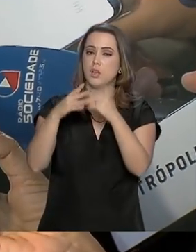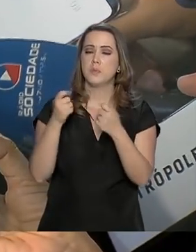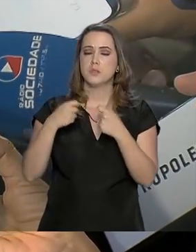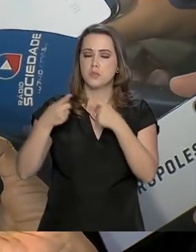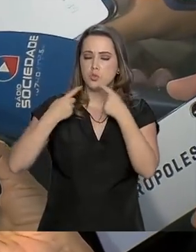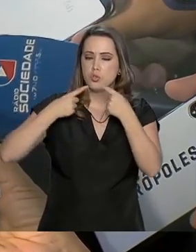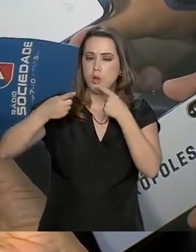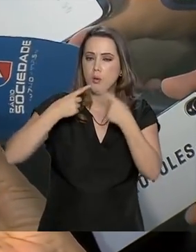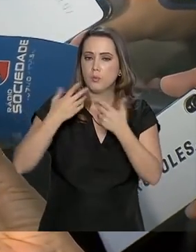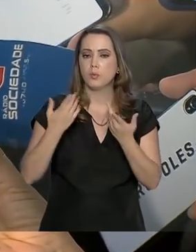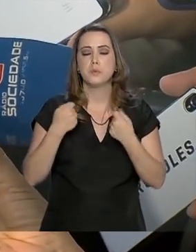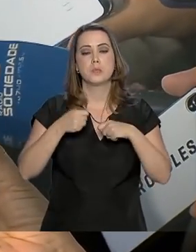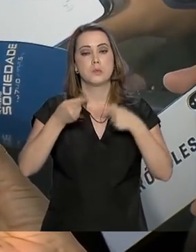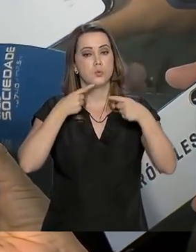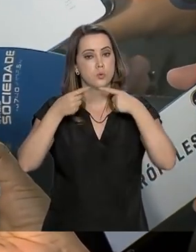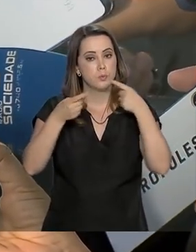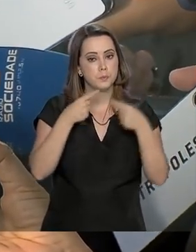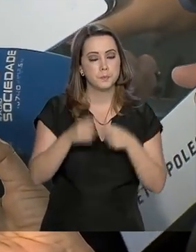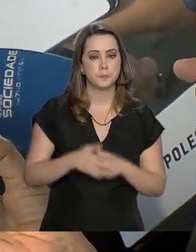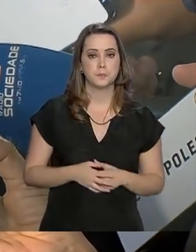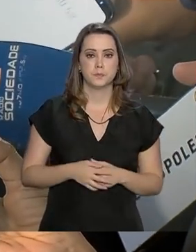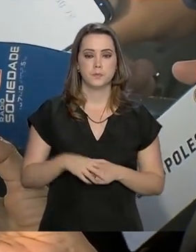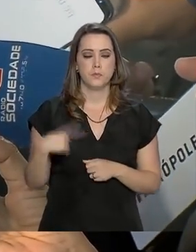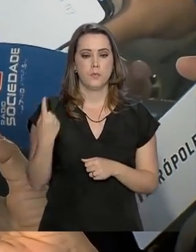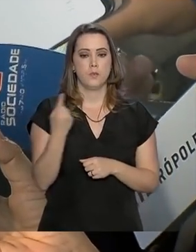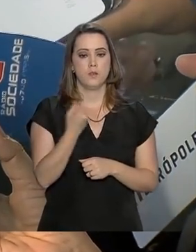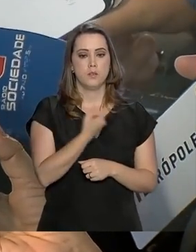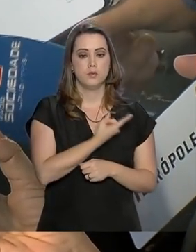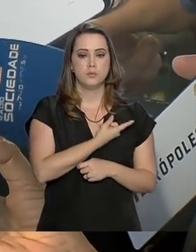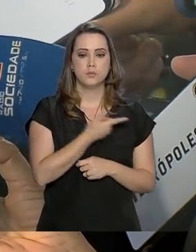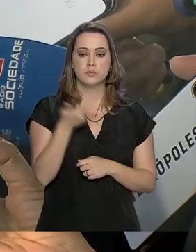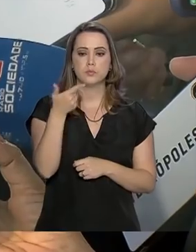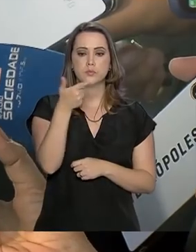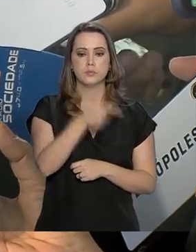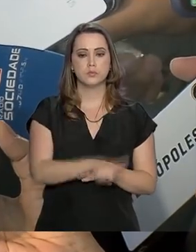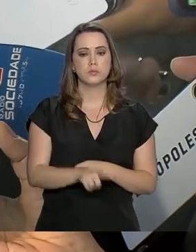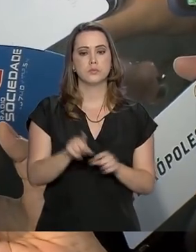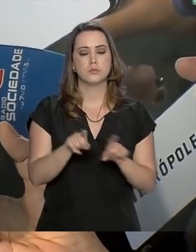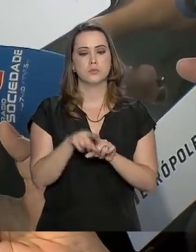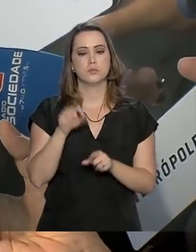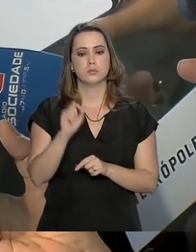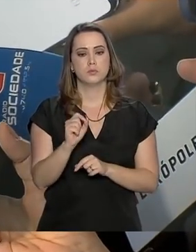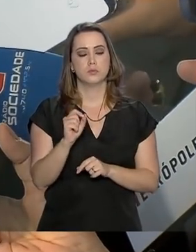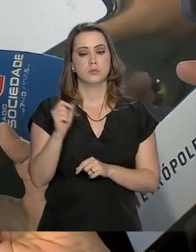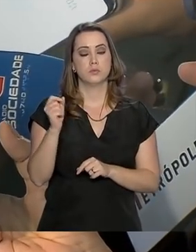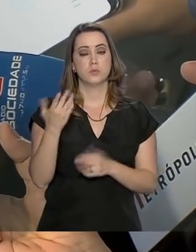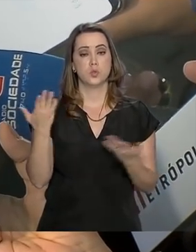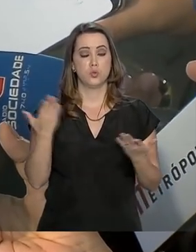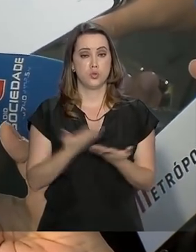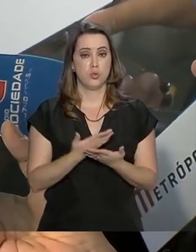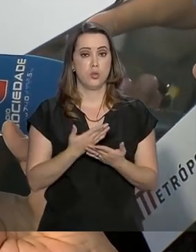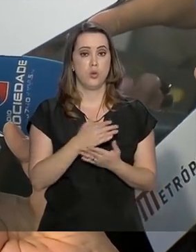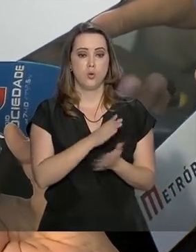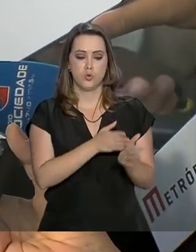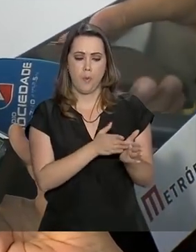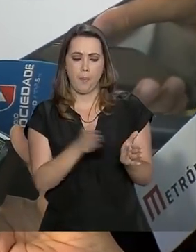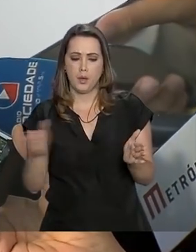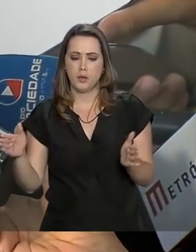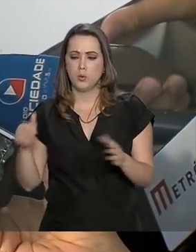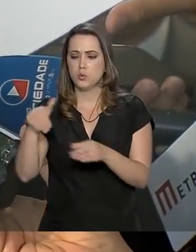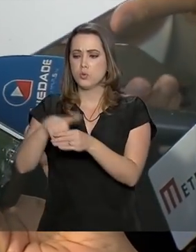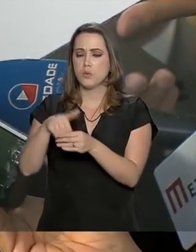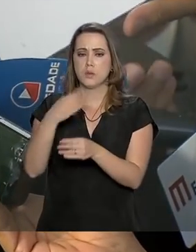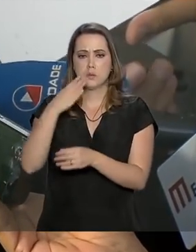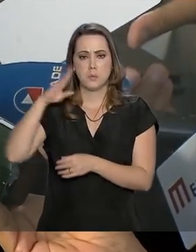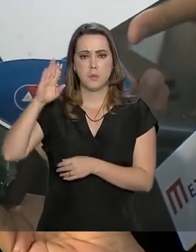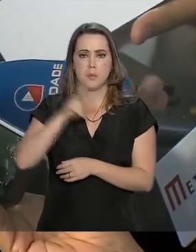diálogo, muito diálogo. Nós reiteramos que o mandato de um presidente da república